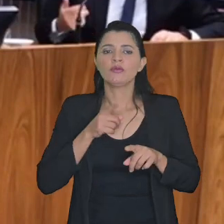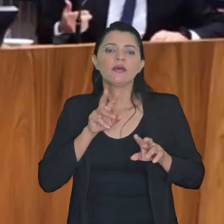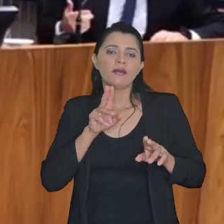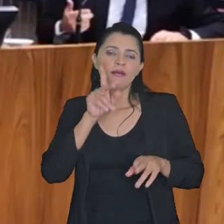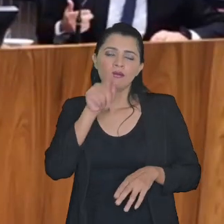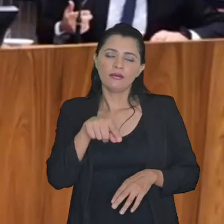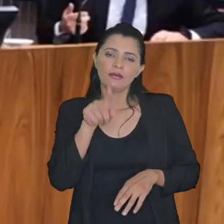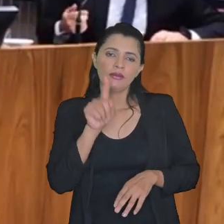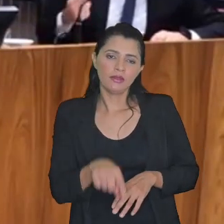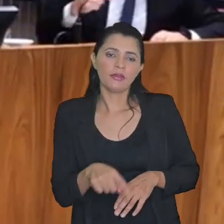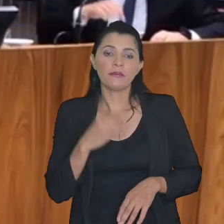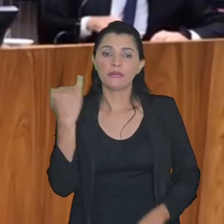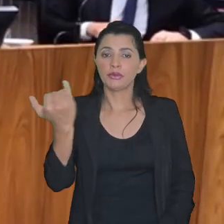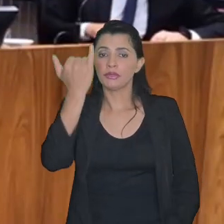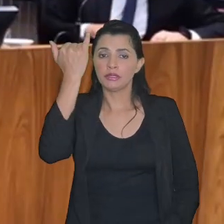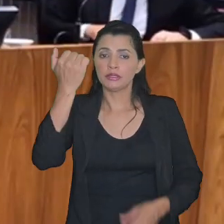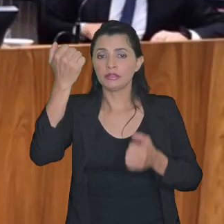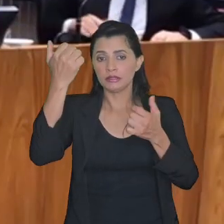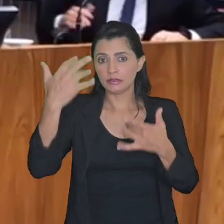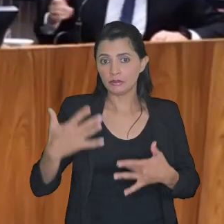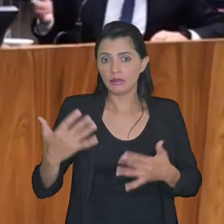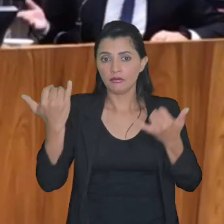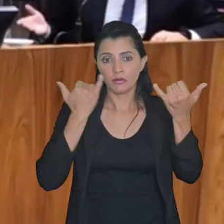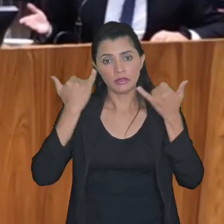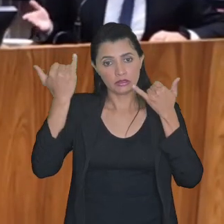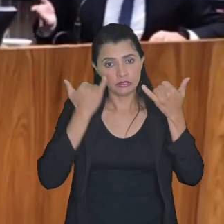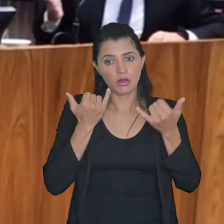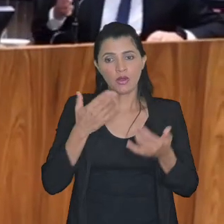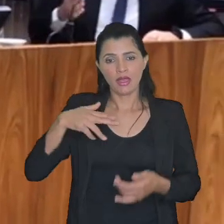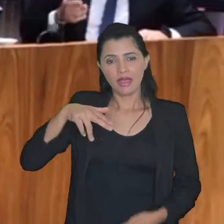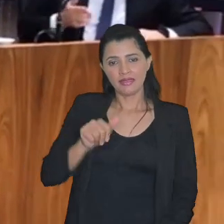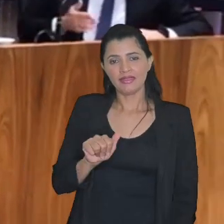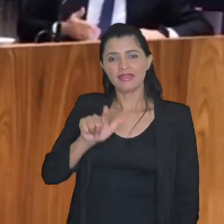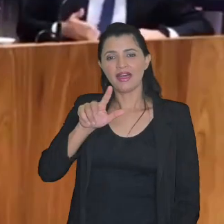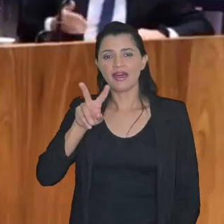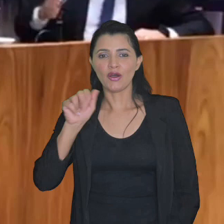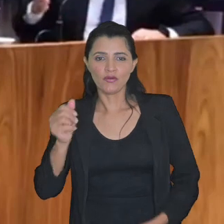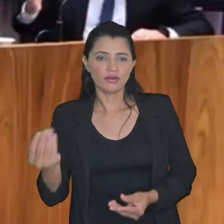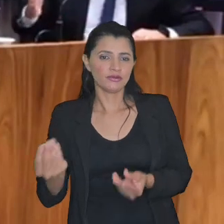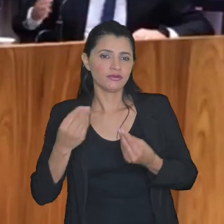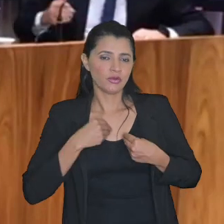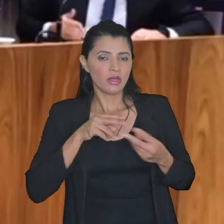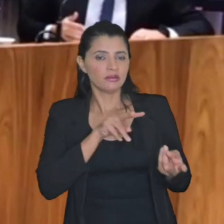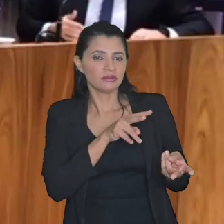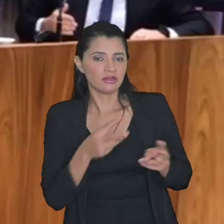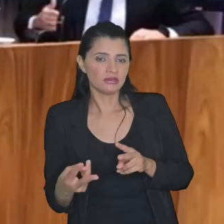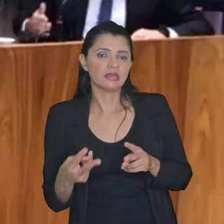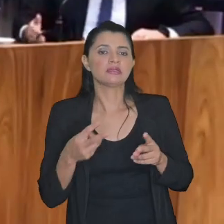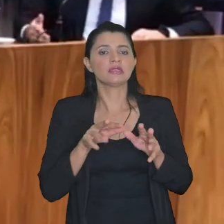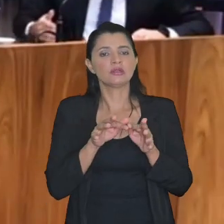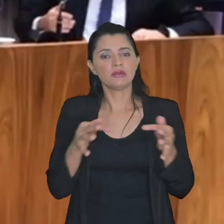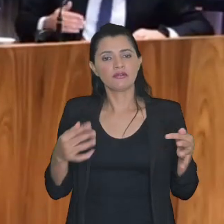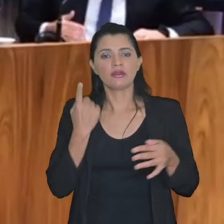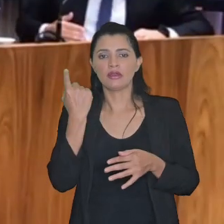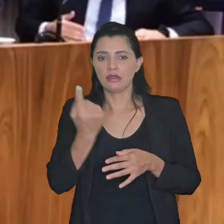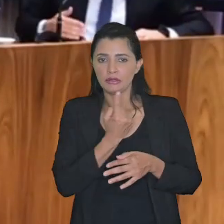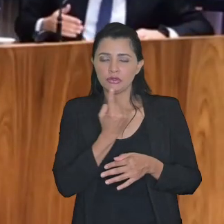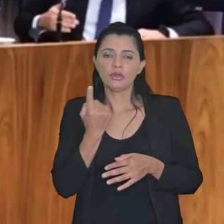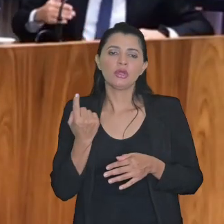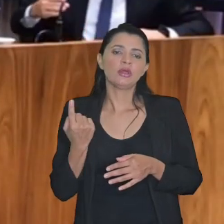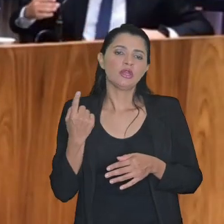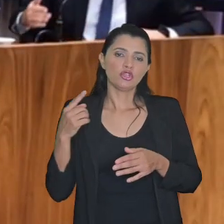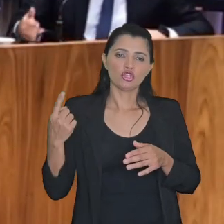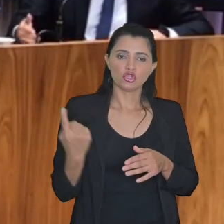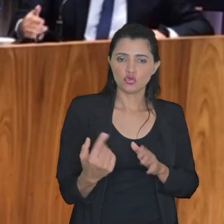é a importância do esclarecimento a doutora Nova trouxe aqui a informação da transação individual simplificada de um